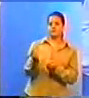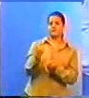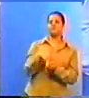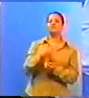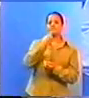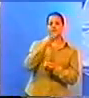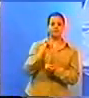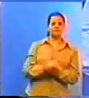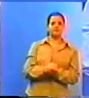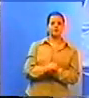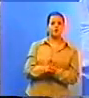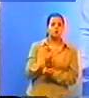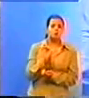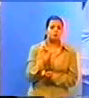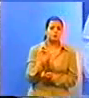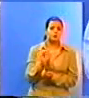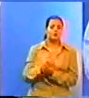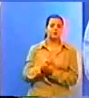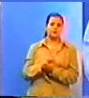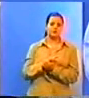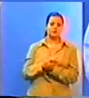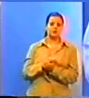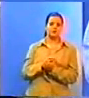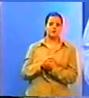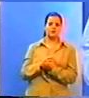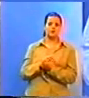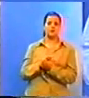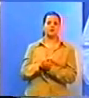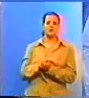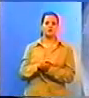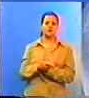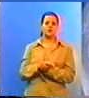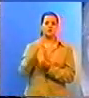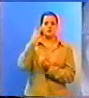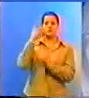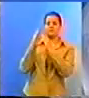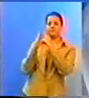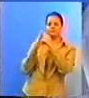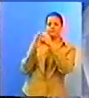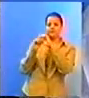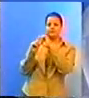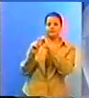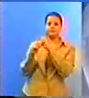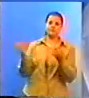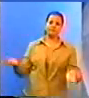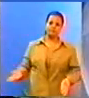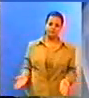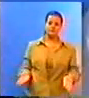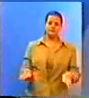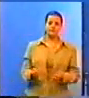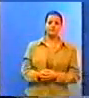esmolinha no final do mês, ou no domingo na igreja o dízimo